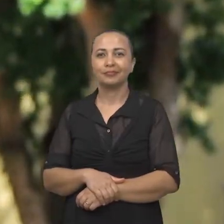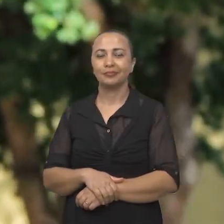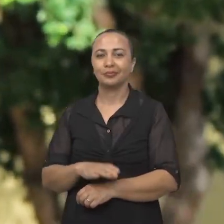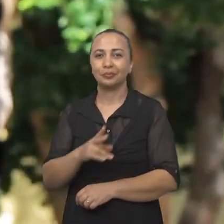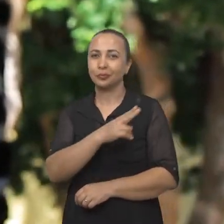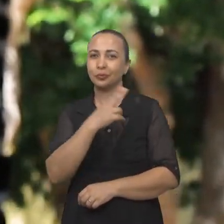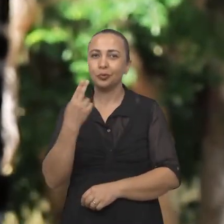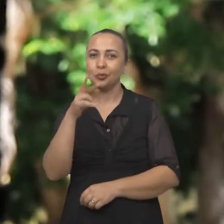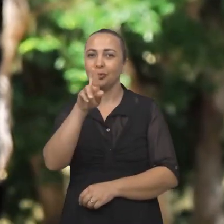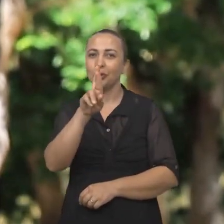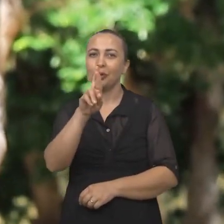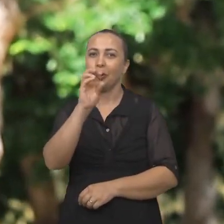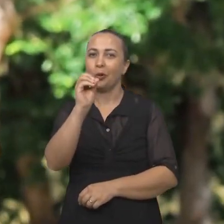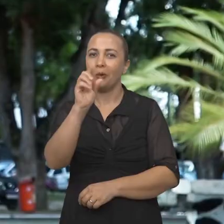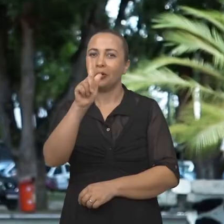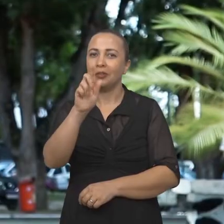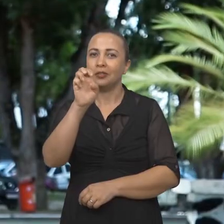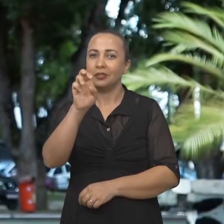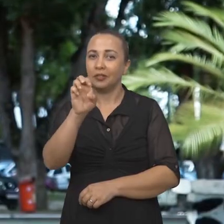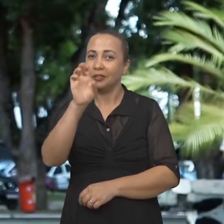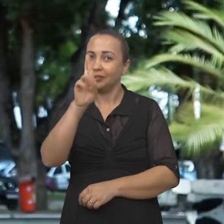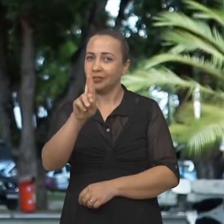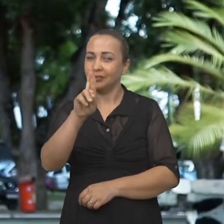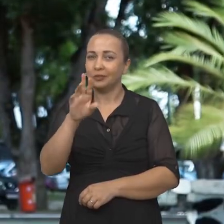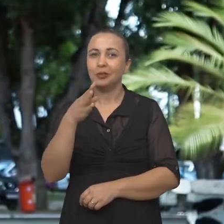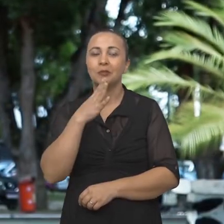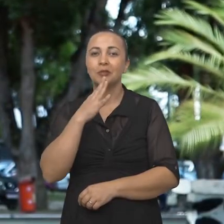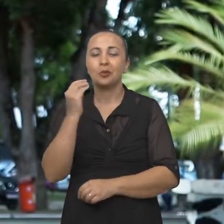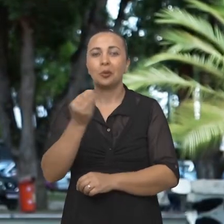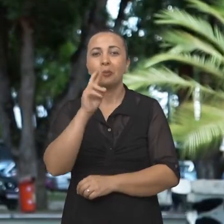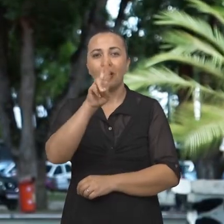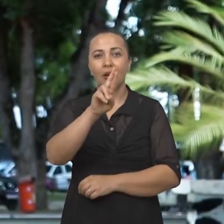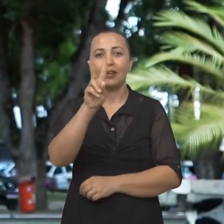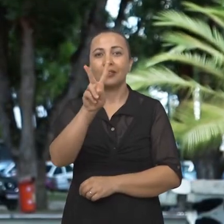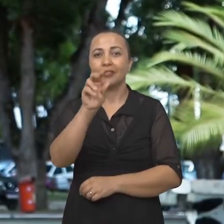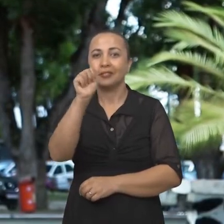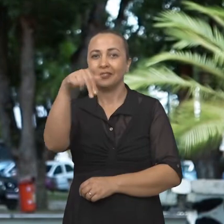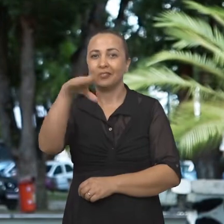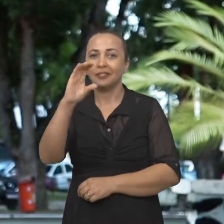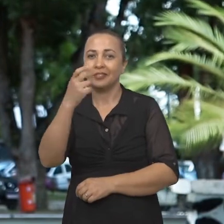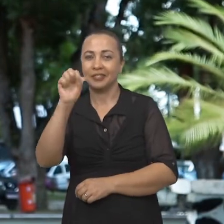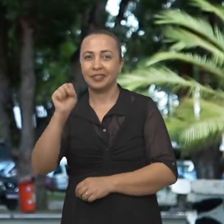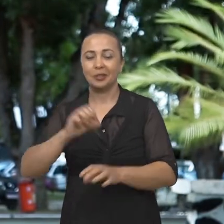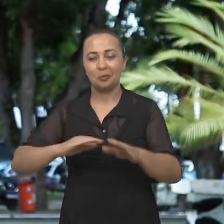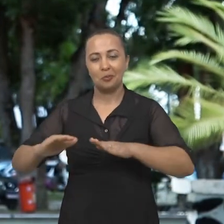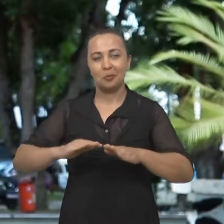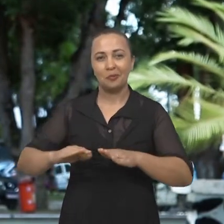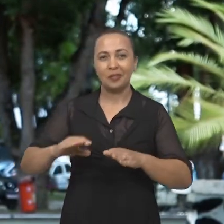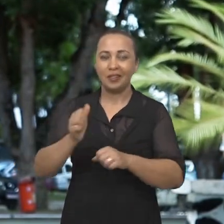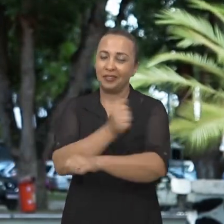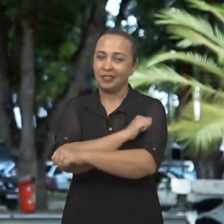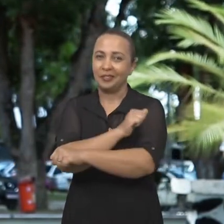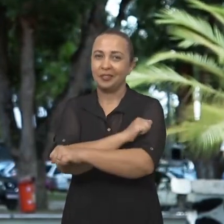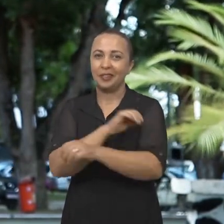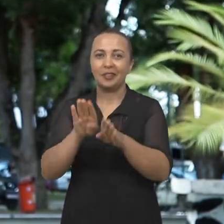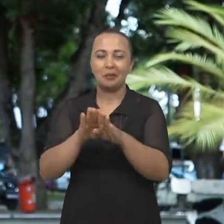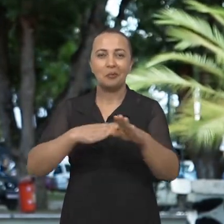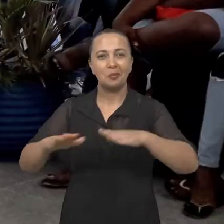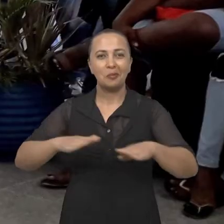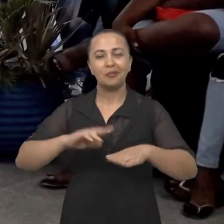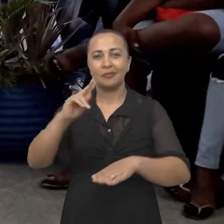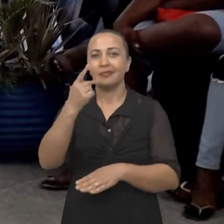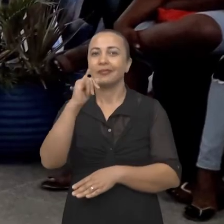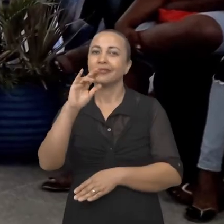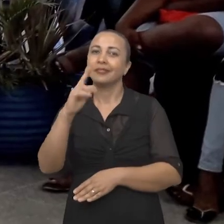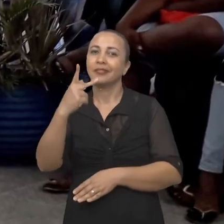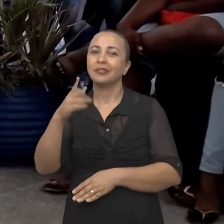Bom, meu nome é Roger, sou conhecido como R-Vance, no movimento Nantil, e no movimento hip-hop